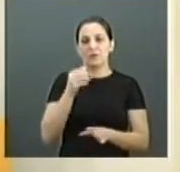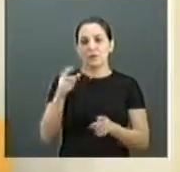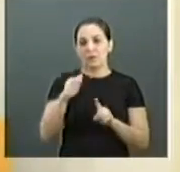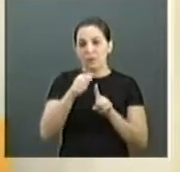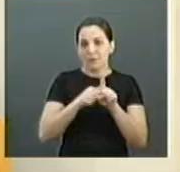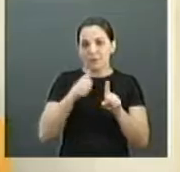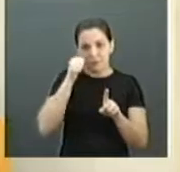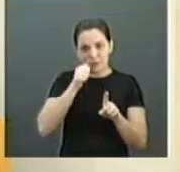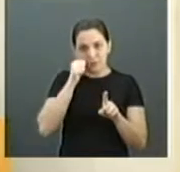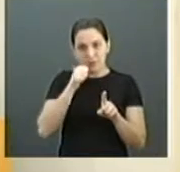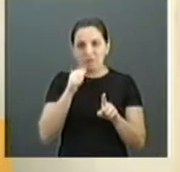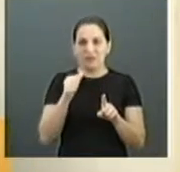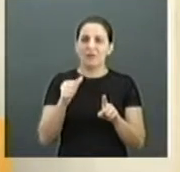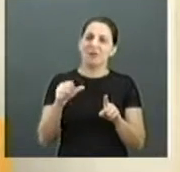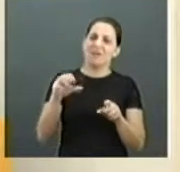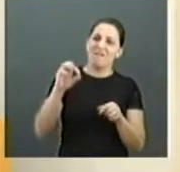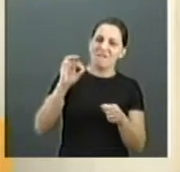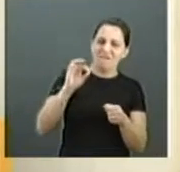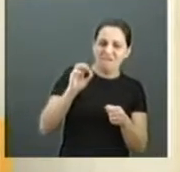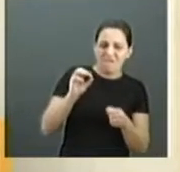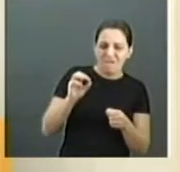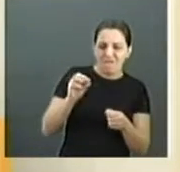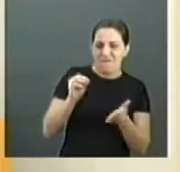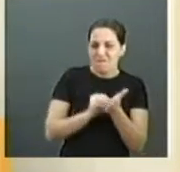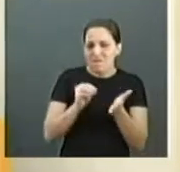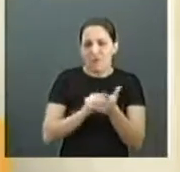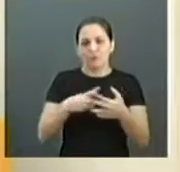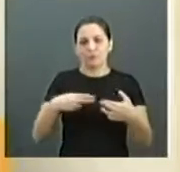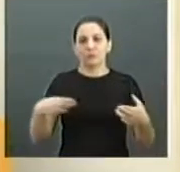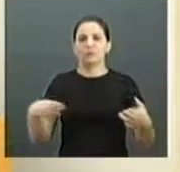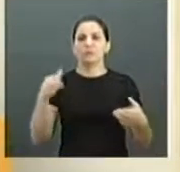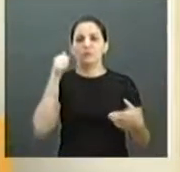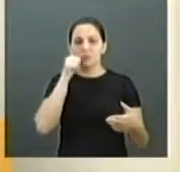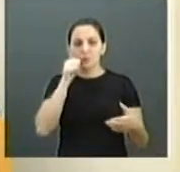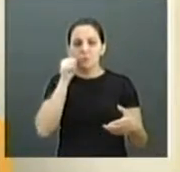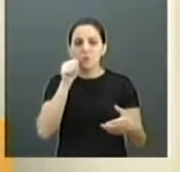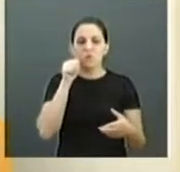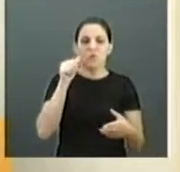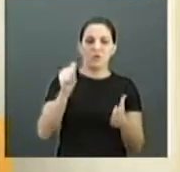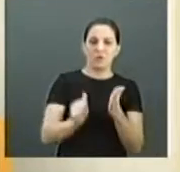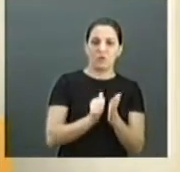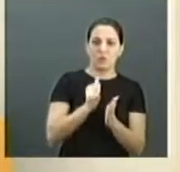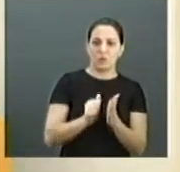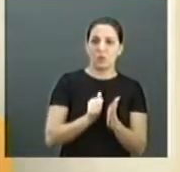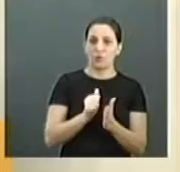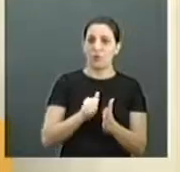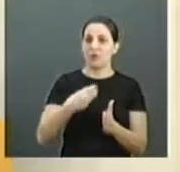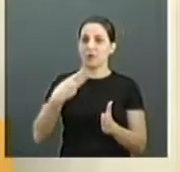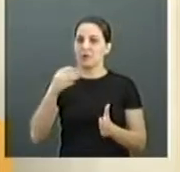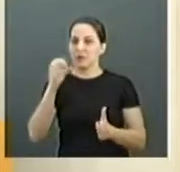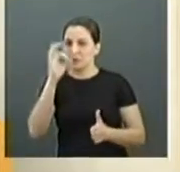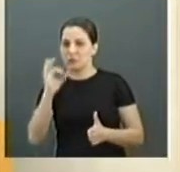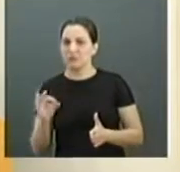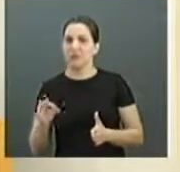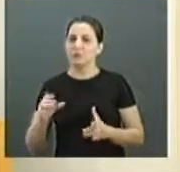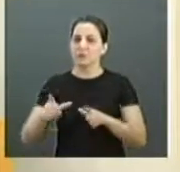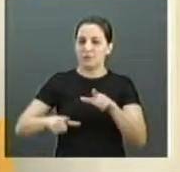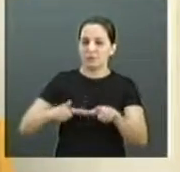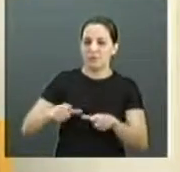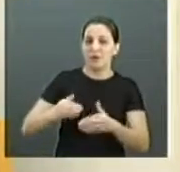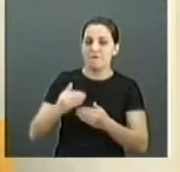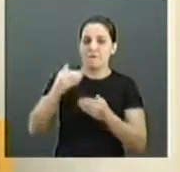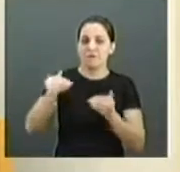precariedade das condições de emprego da mulher aqui em Araraquara, a grande maioria, quase 70% que trabalha fora de casa,